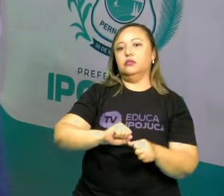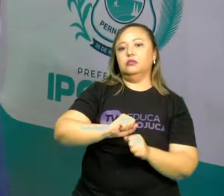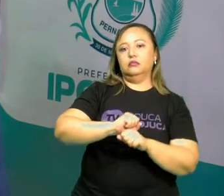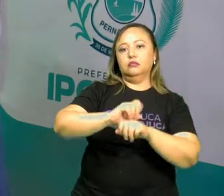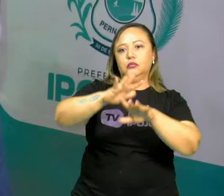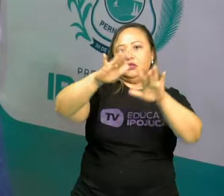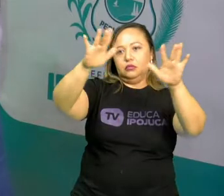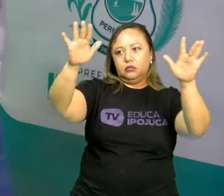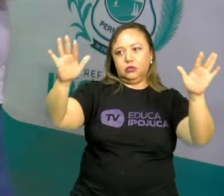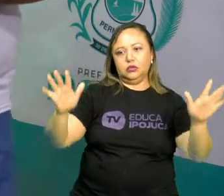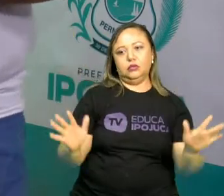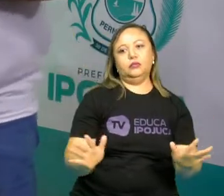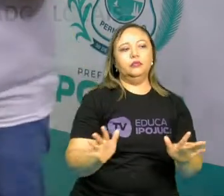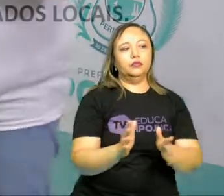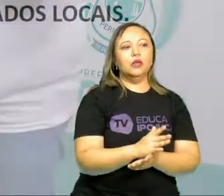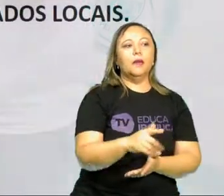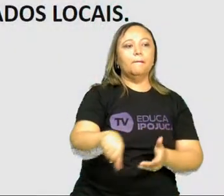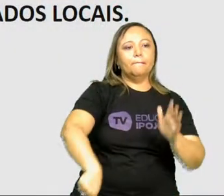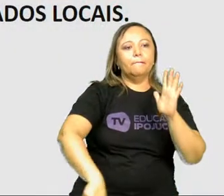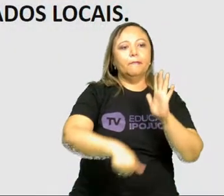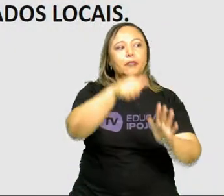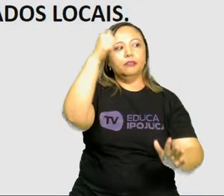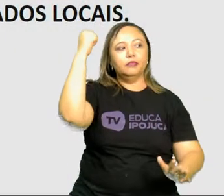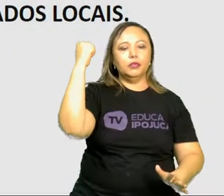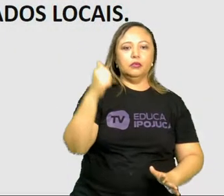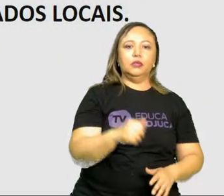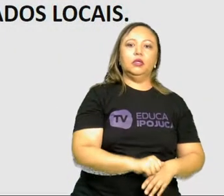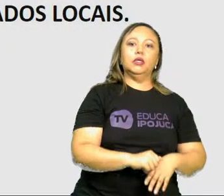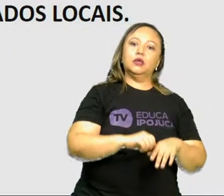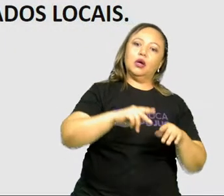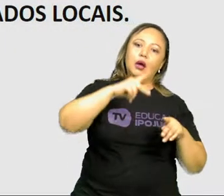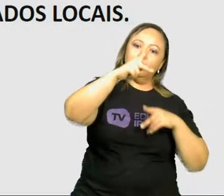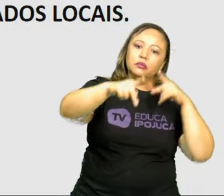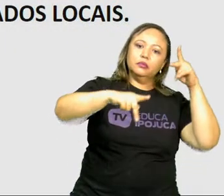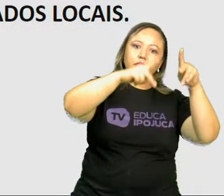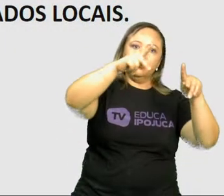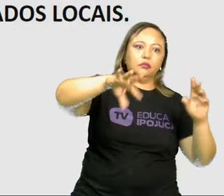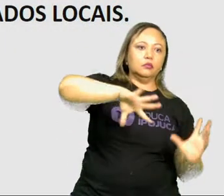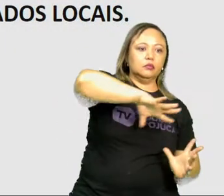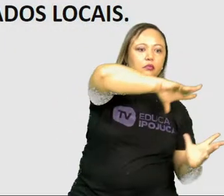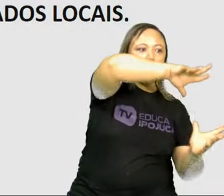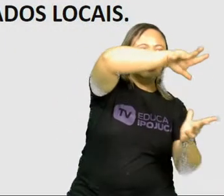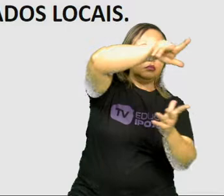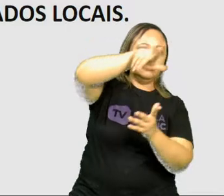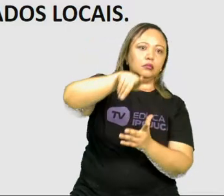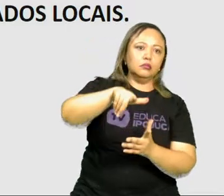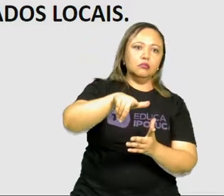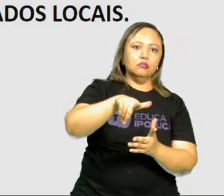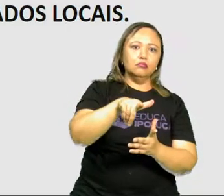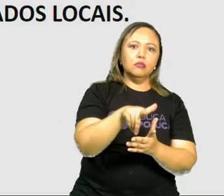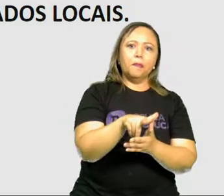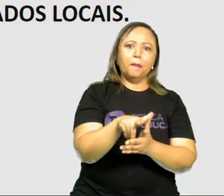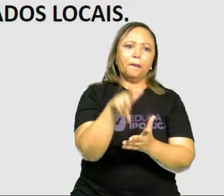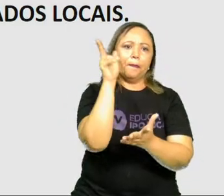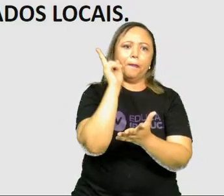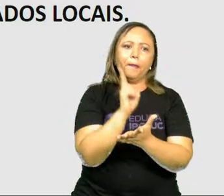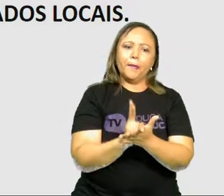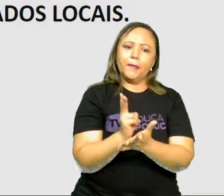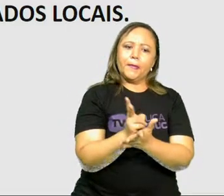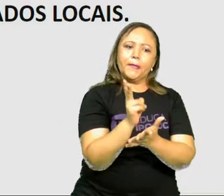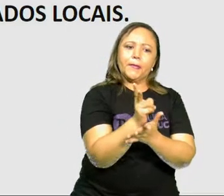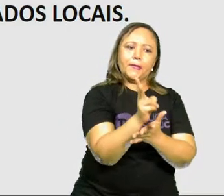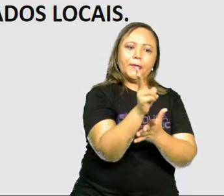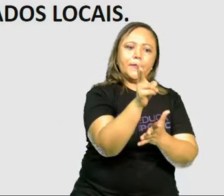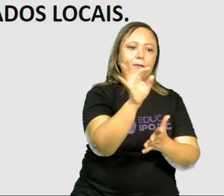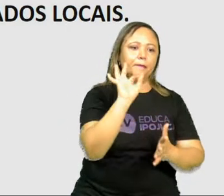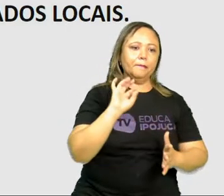A primeira delas é, a população mundial, ela não está distribuída de forma regular no globo. A gente viu